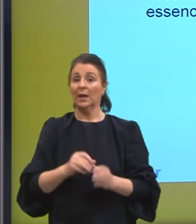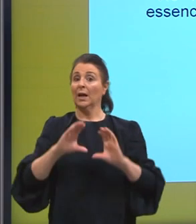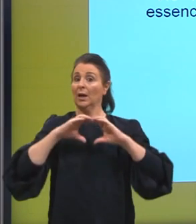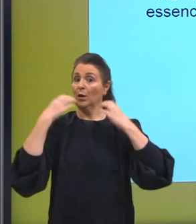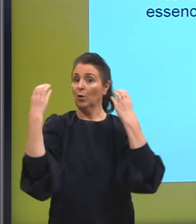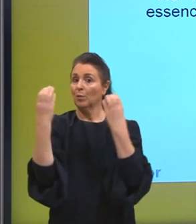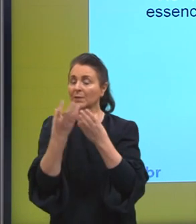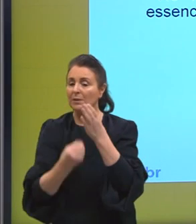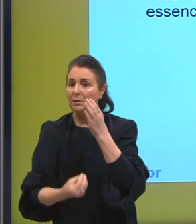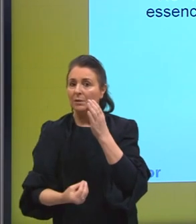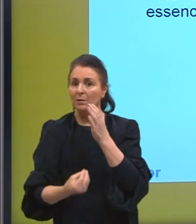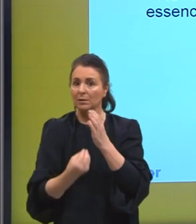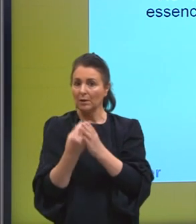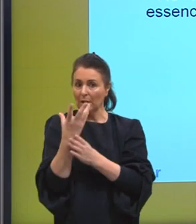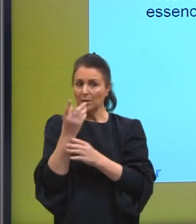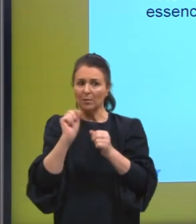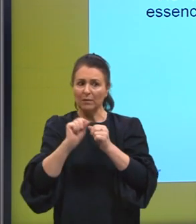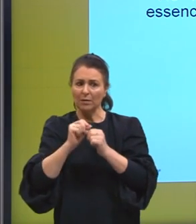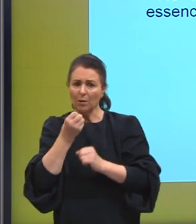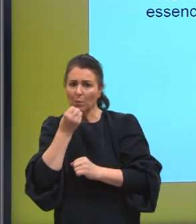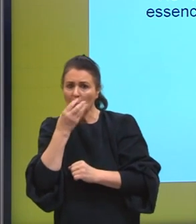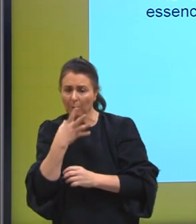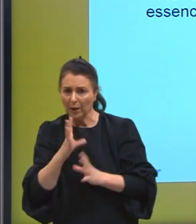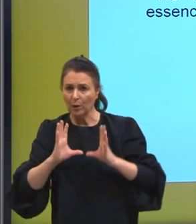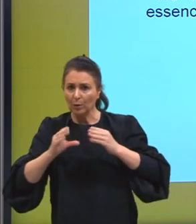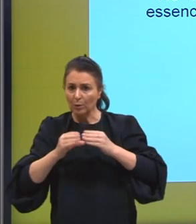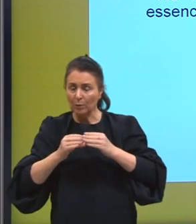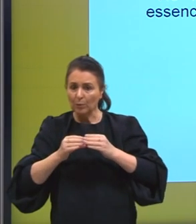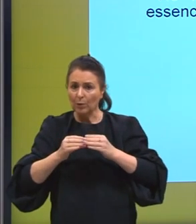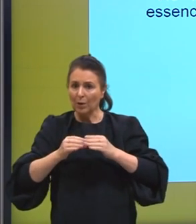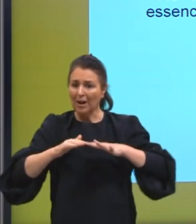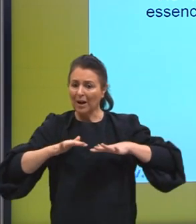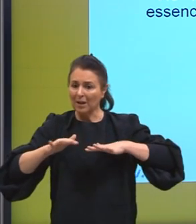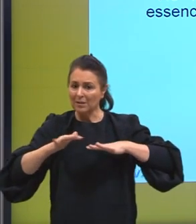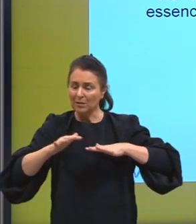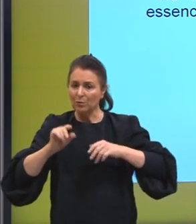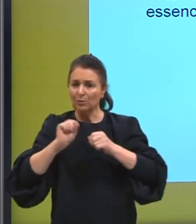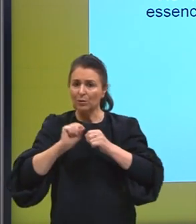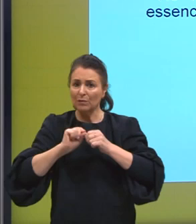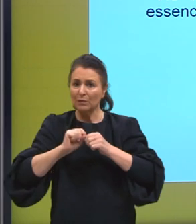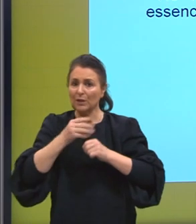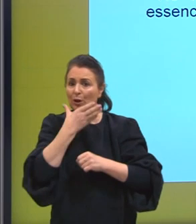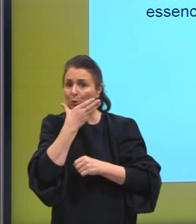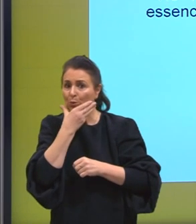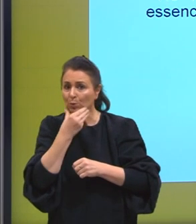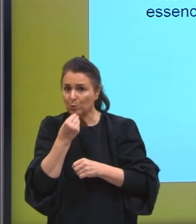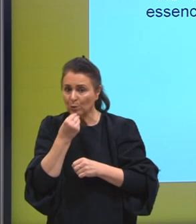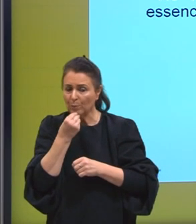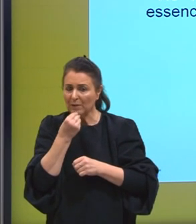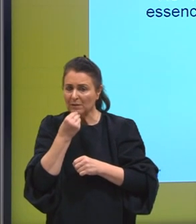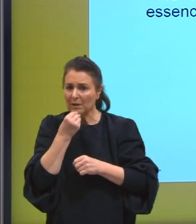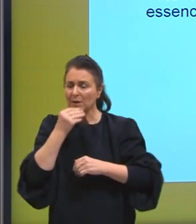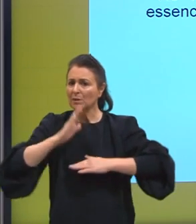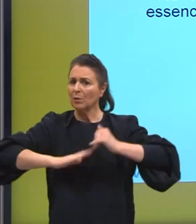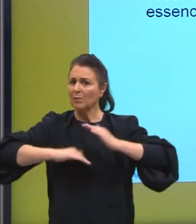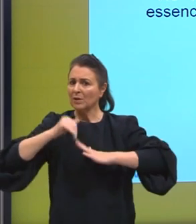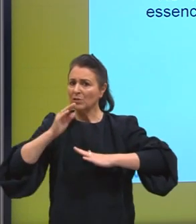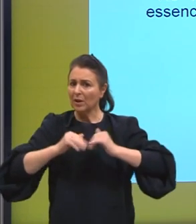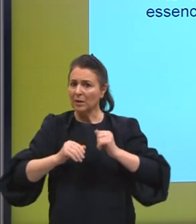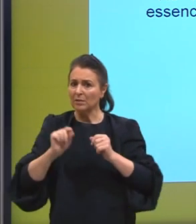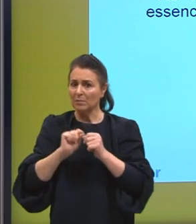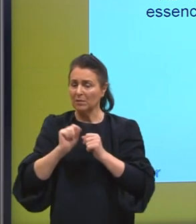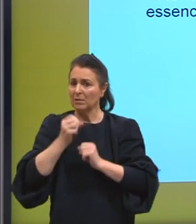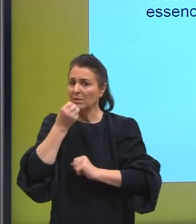forma com vistas a algum bem, pois todas as ações de todos os homens são praticadas com vistas ao que lhe parece um bem.